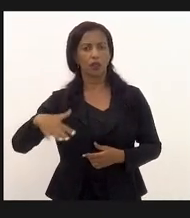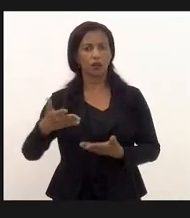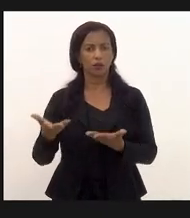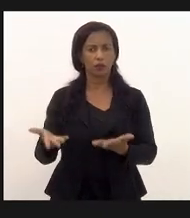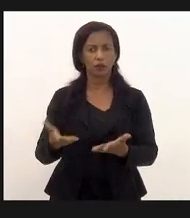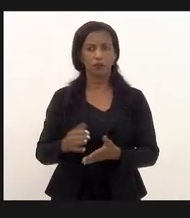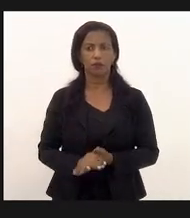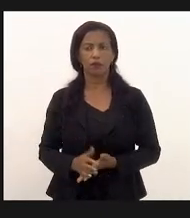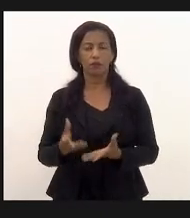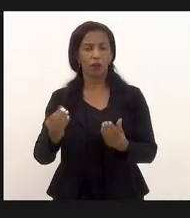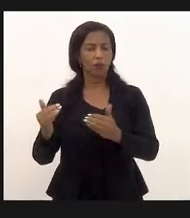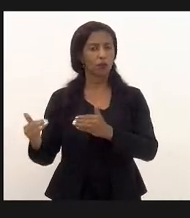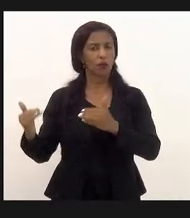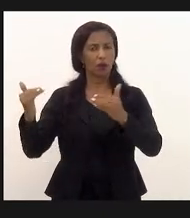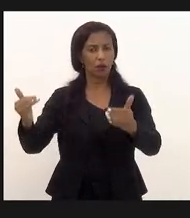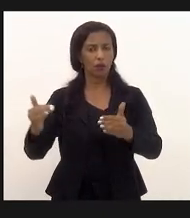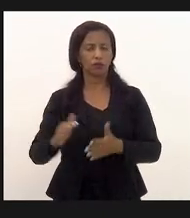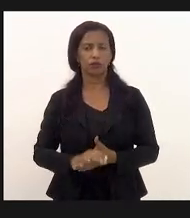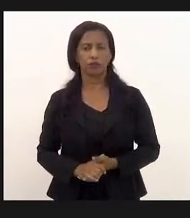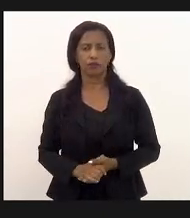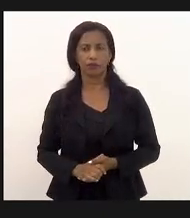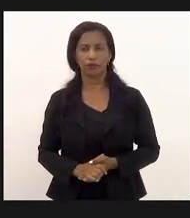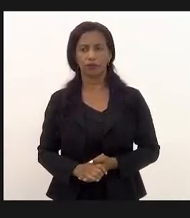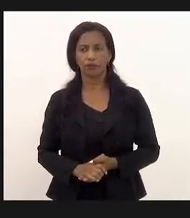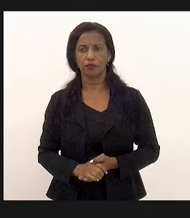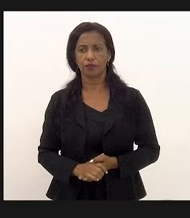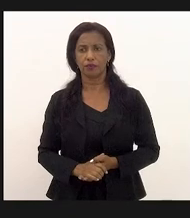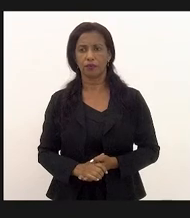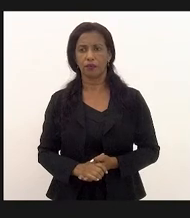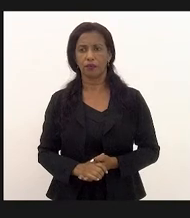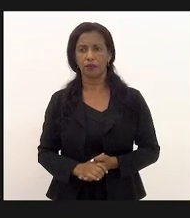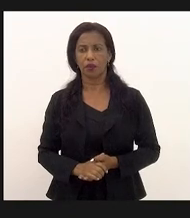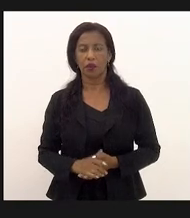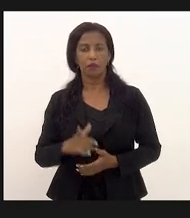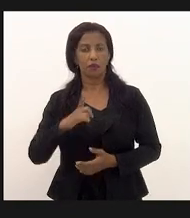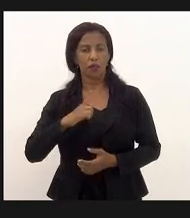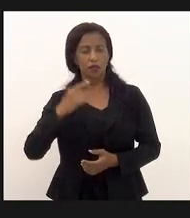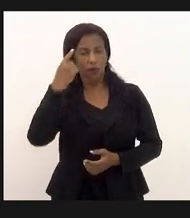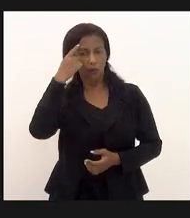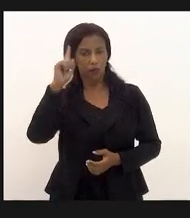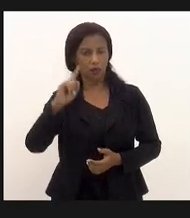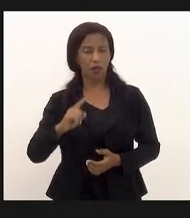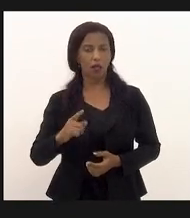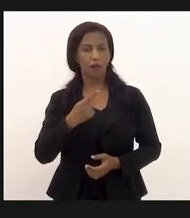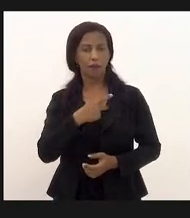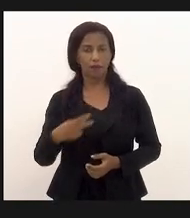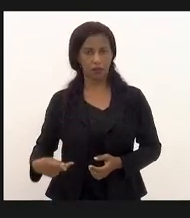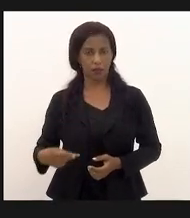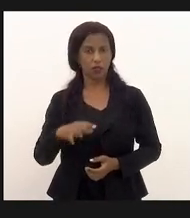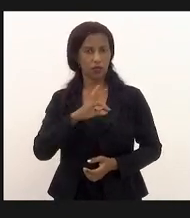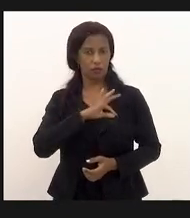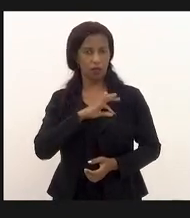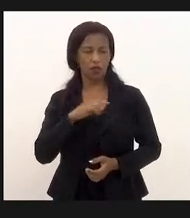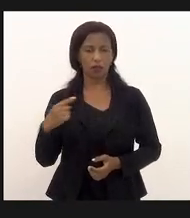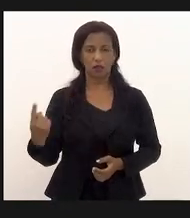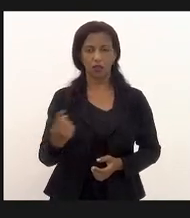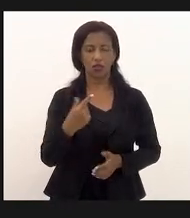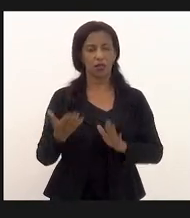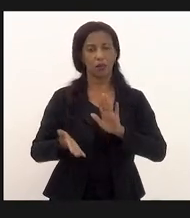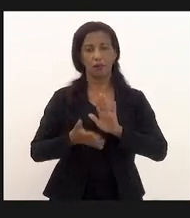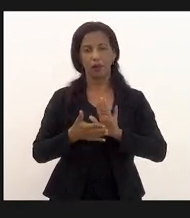está muito alto muito para se ter uma ideia presidente Marta Rocha a gente tem